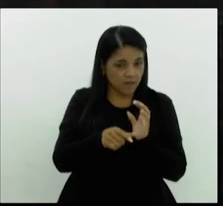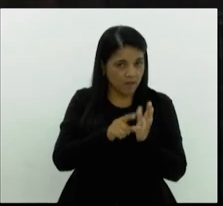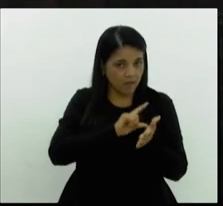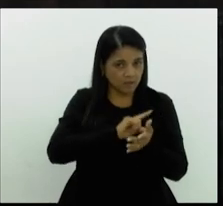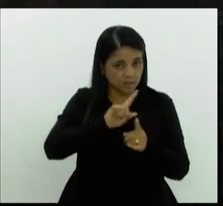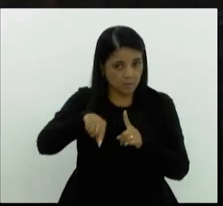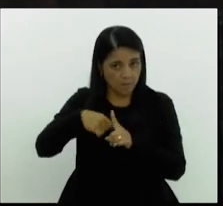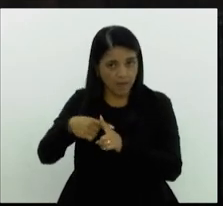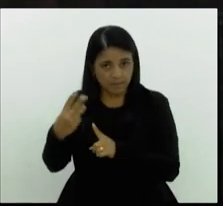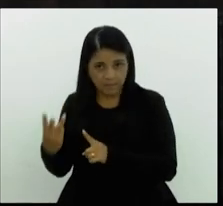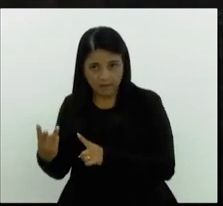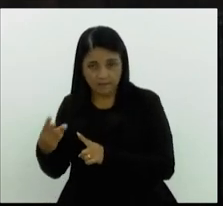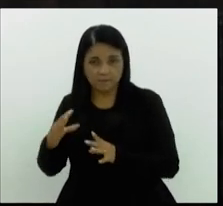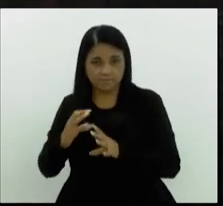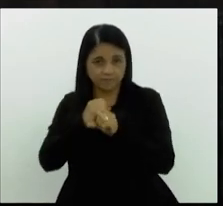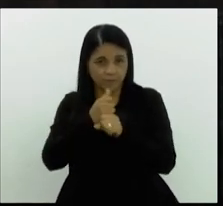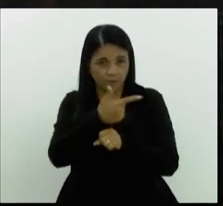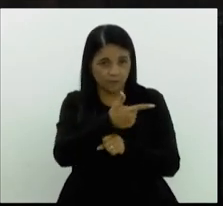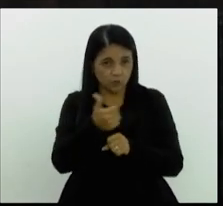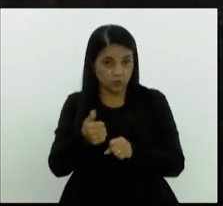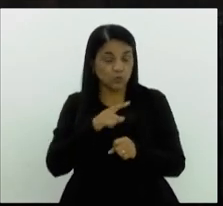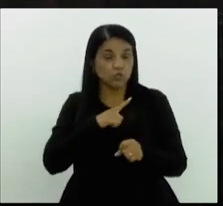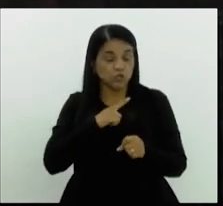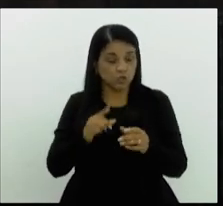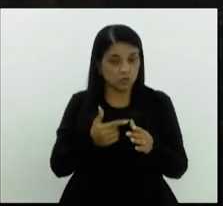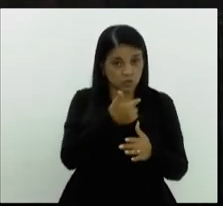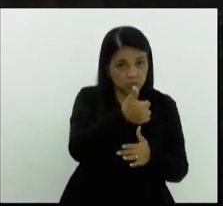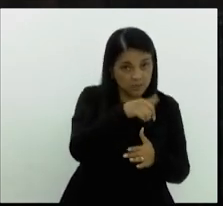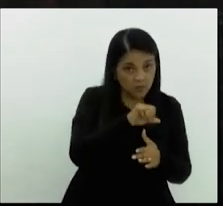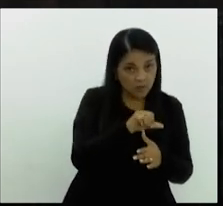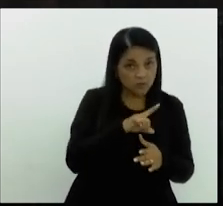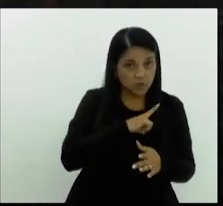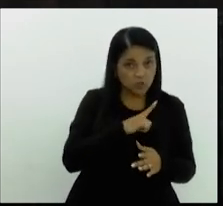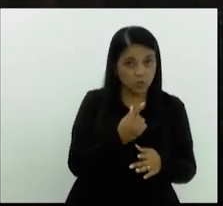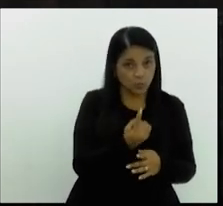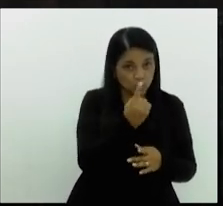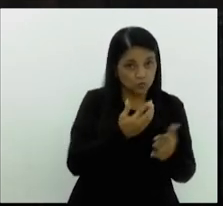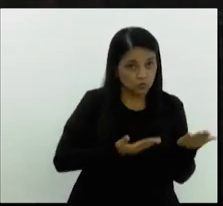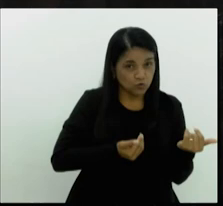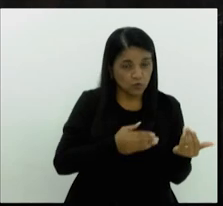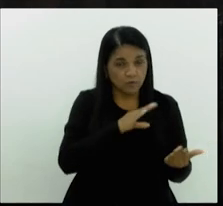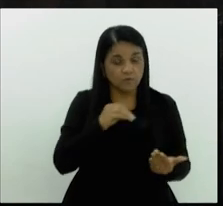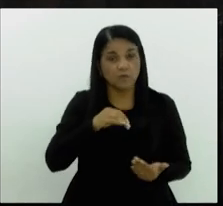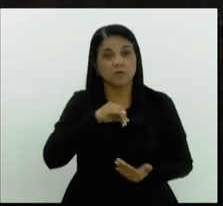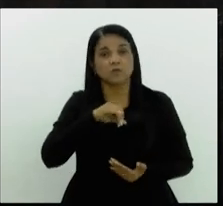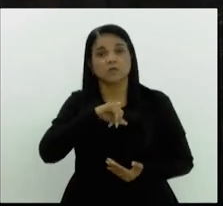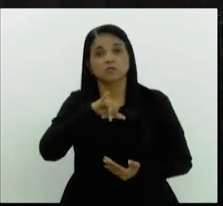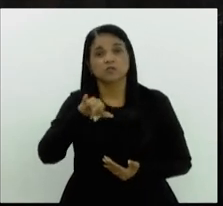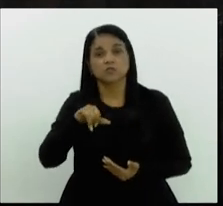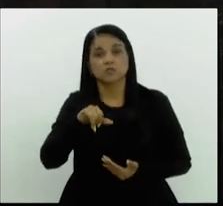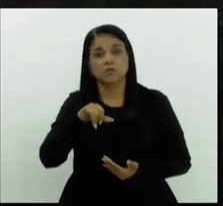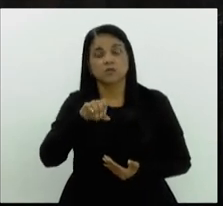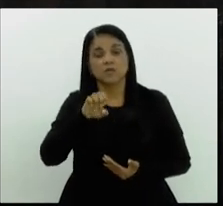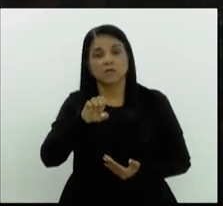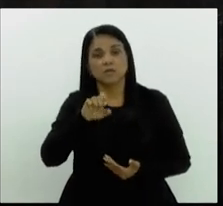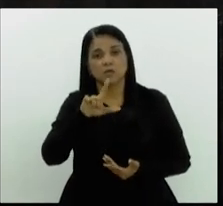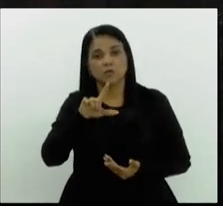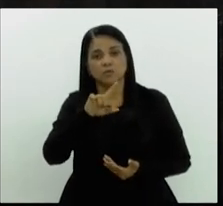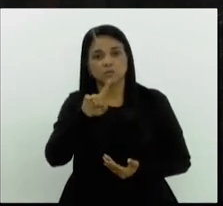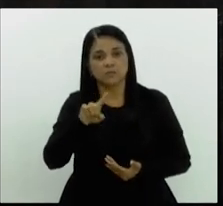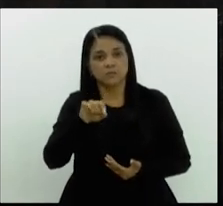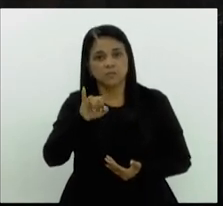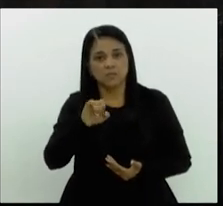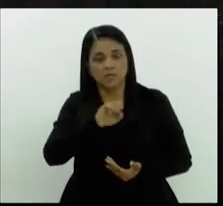havia um jovem, um jovem chamado Osiel Alves. Presidente, Osiel Alves tinha